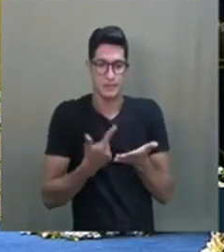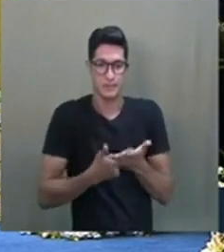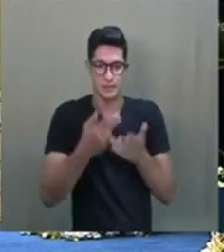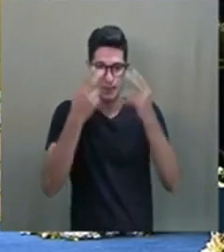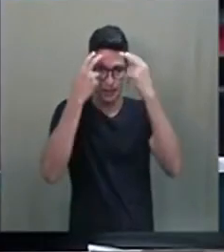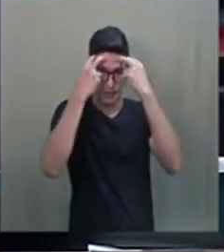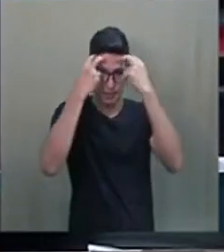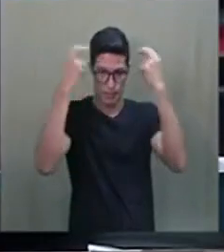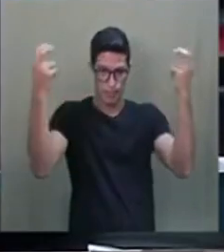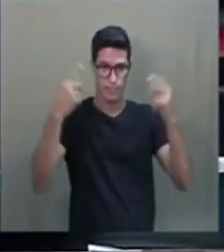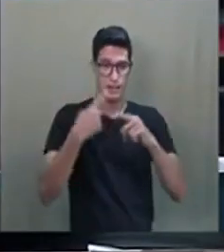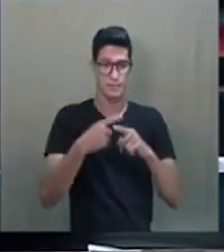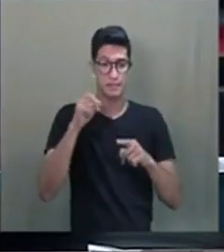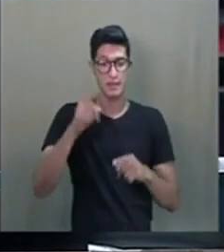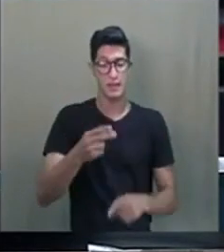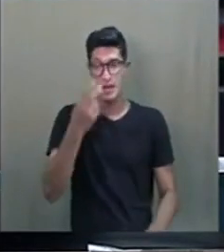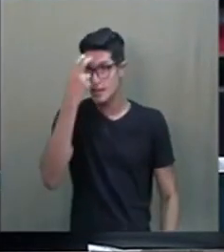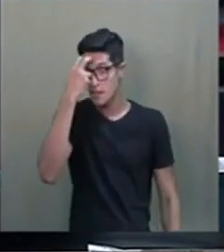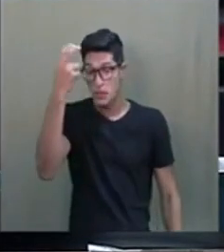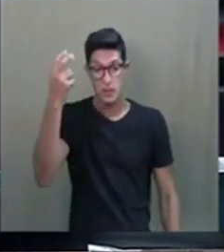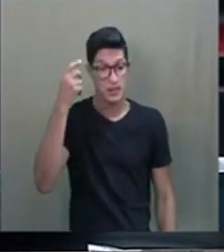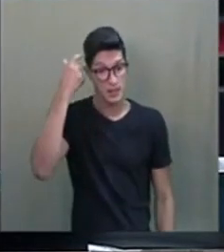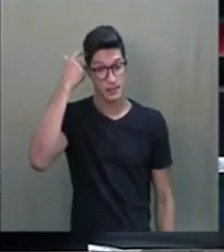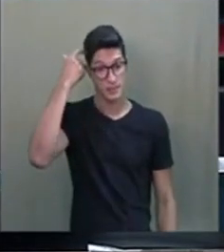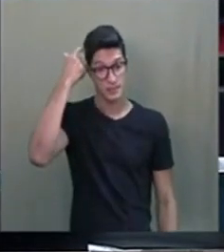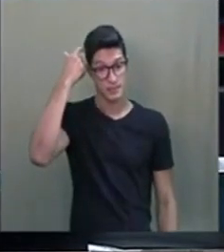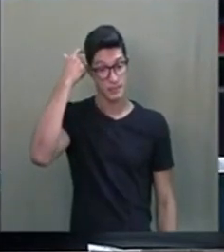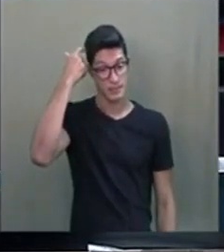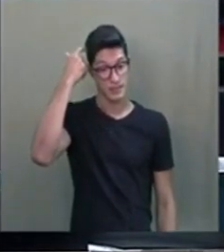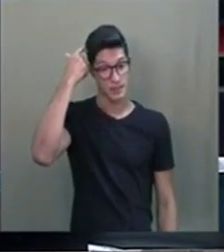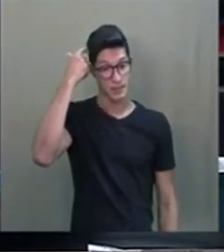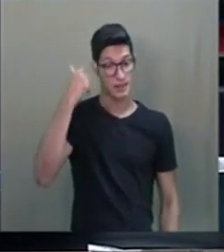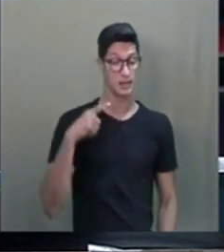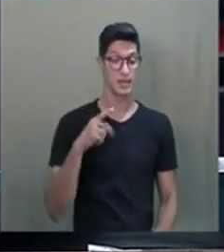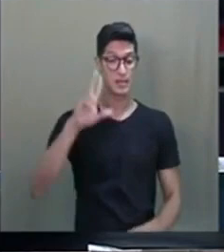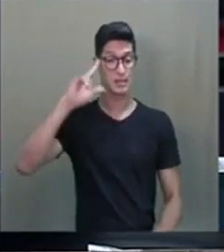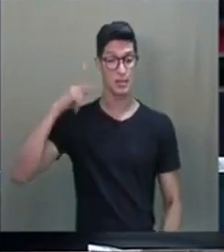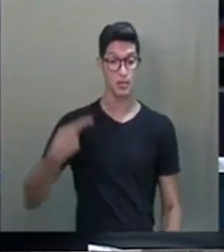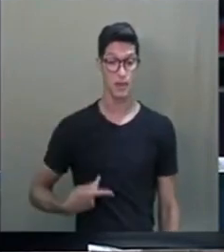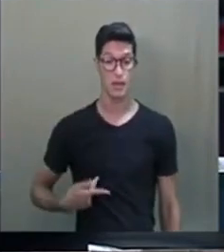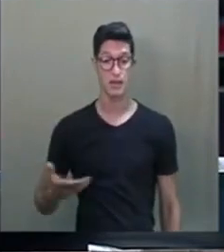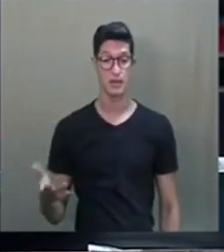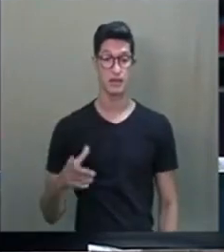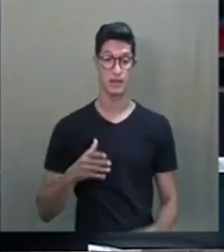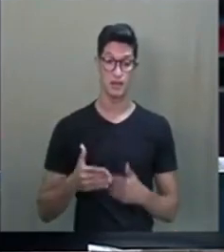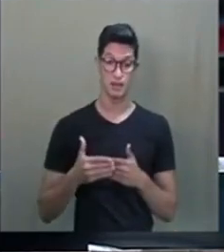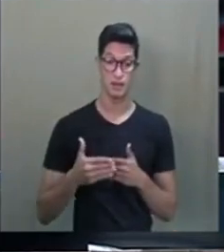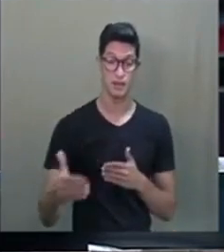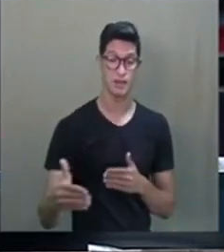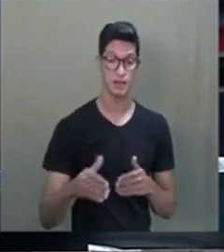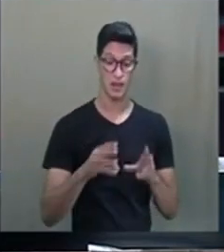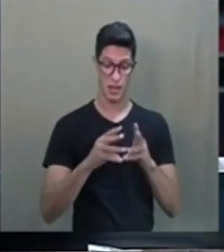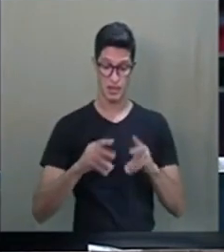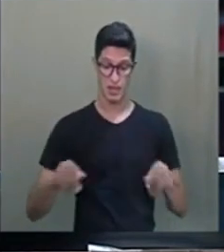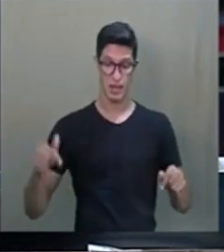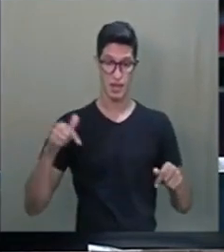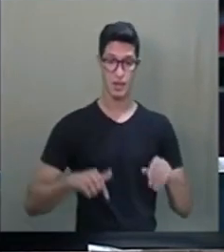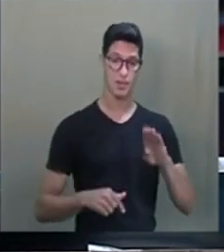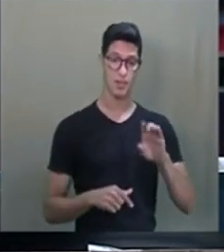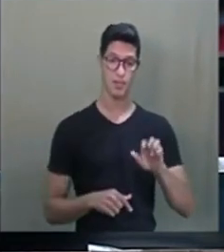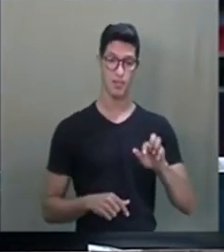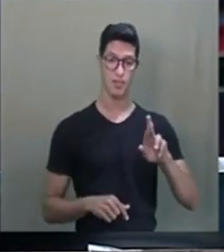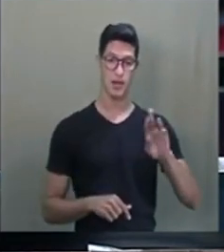sabedoria, porque é pura sabedoria, desse grande ser humano, que passou aqui pela Terra, Bert